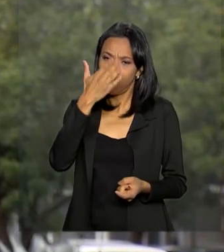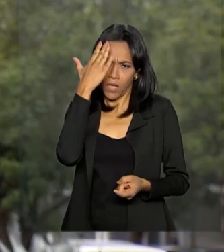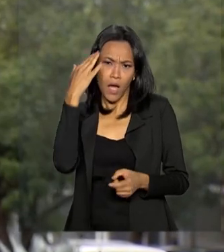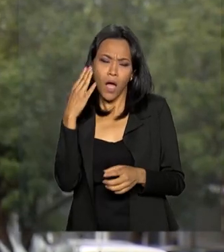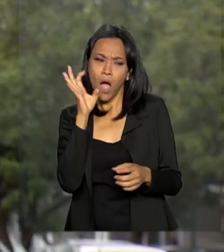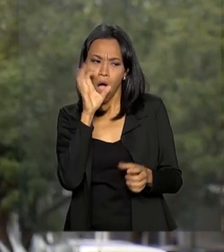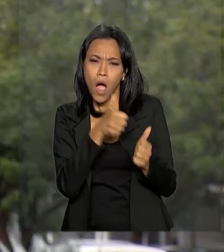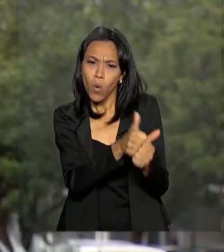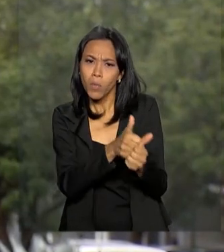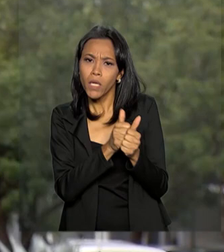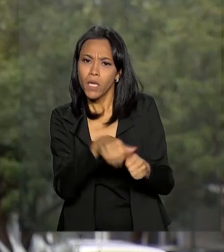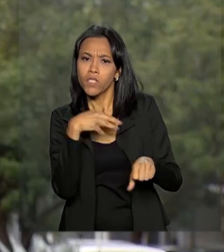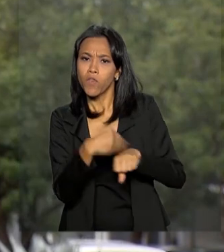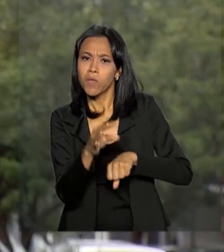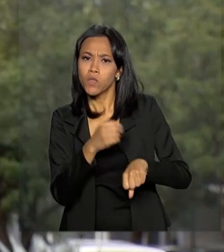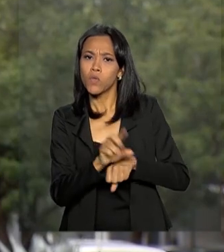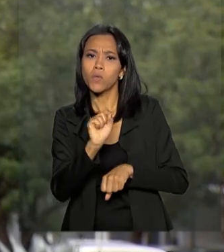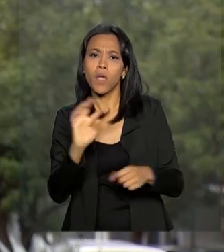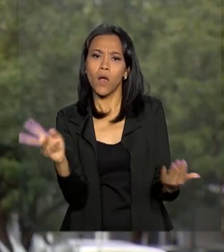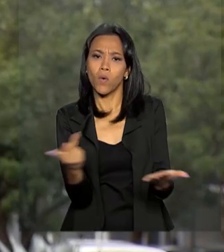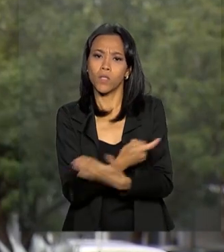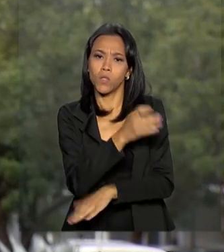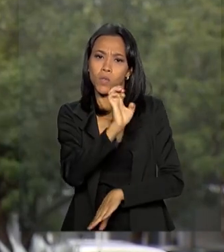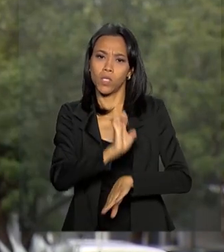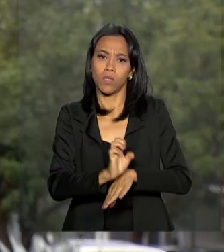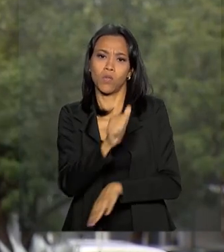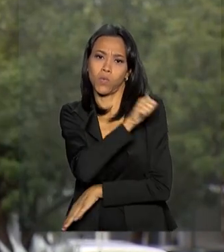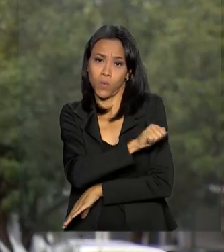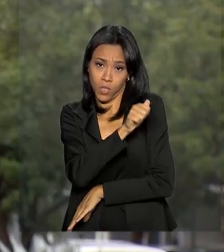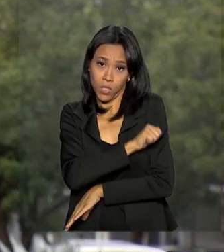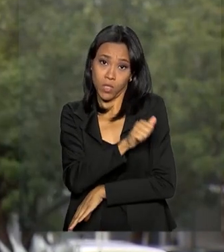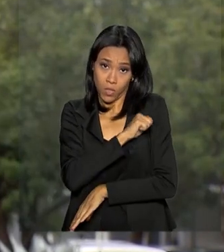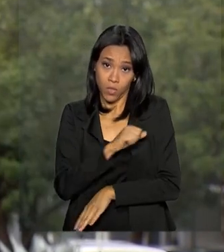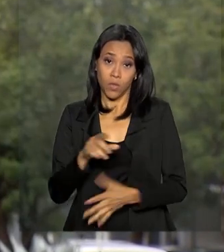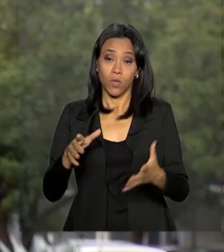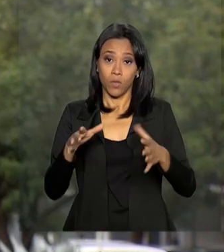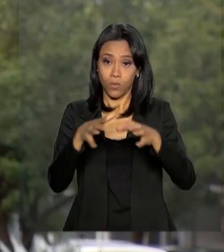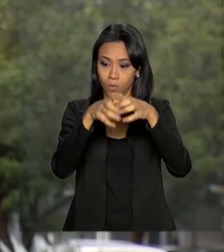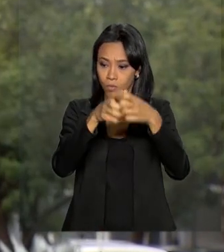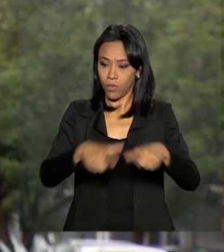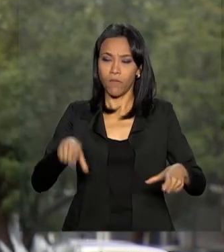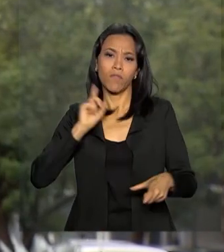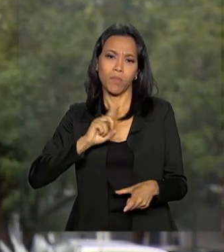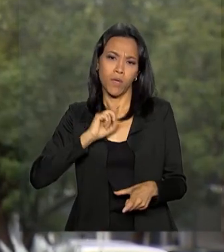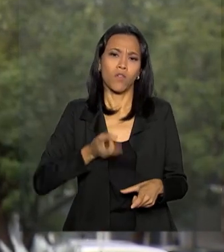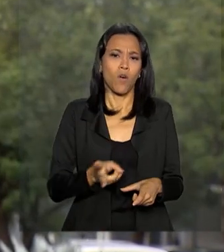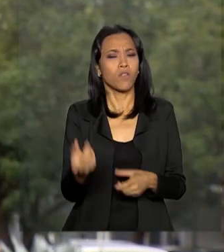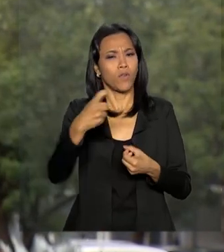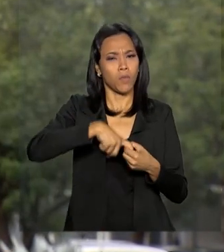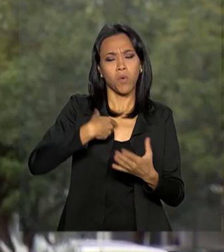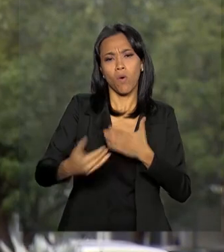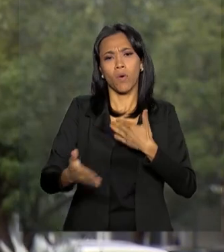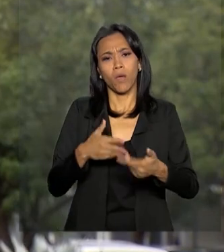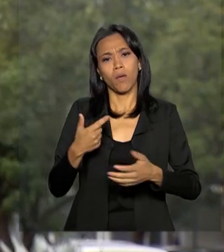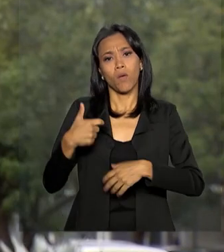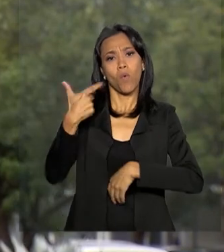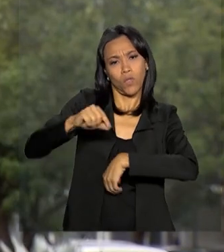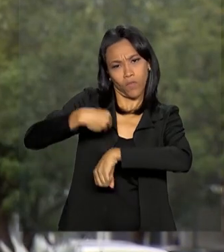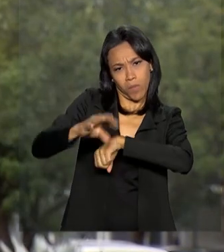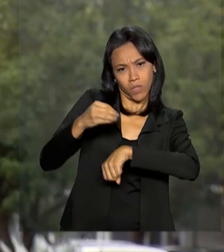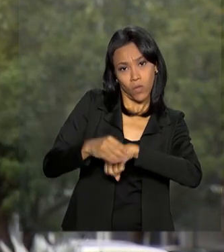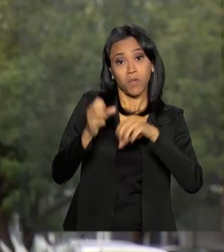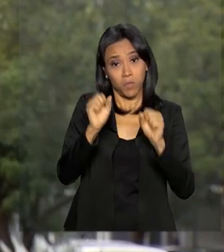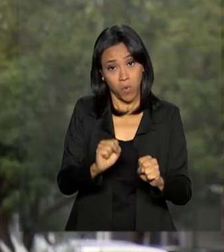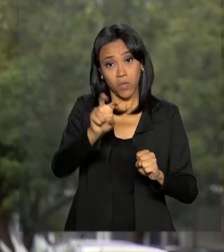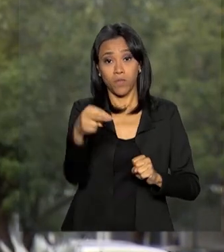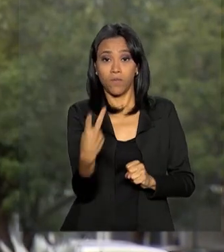centro de treinamento do Flamengo. Nós voltamos a qualquer momento na nossa programação com outras informações. Você